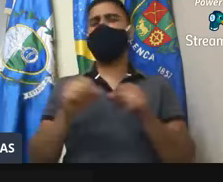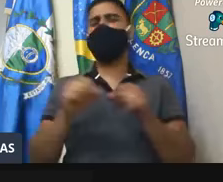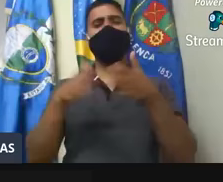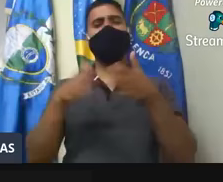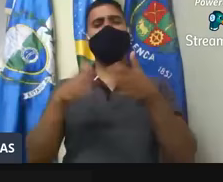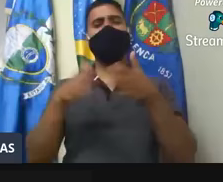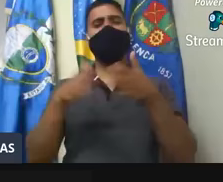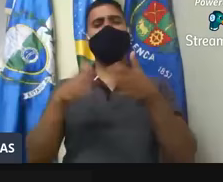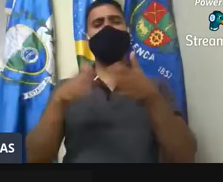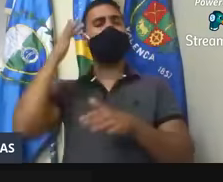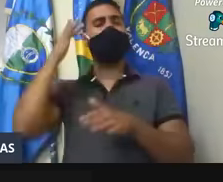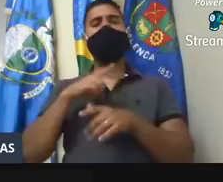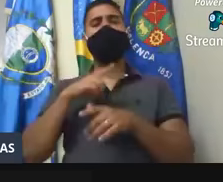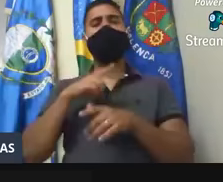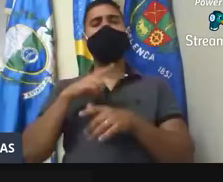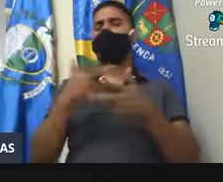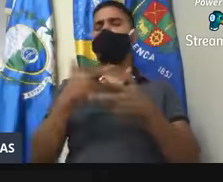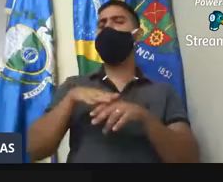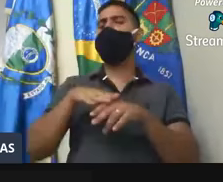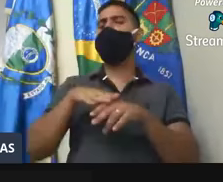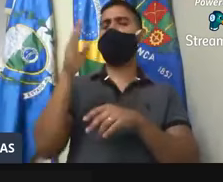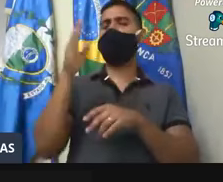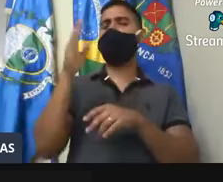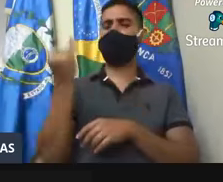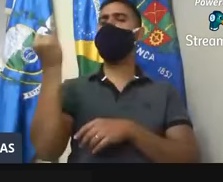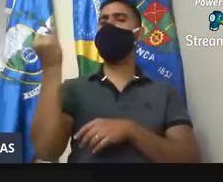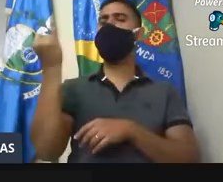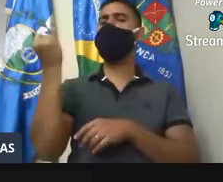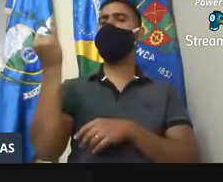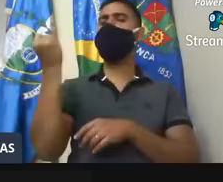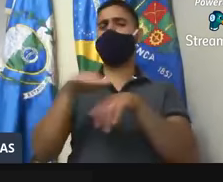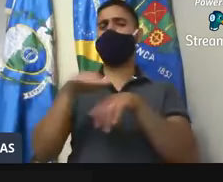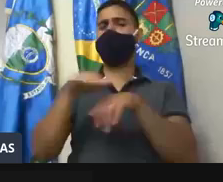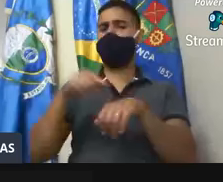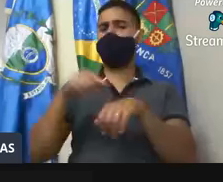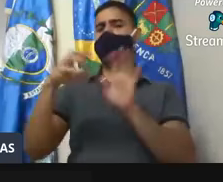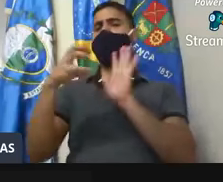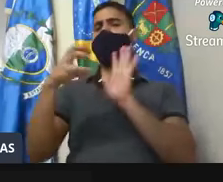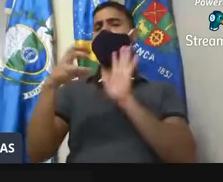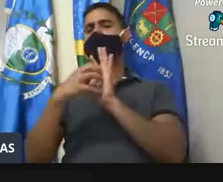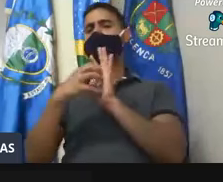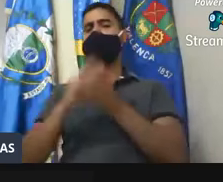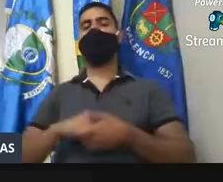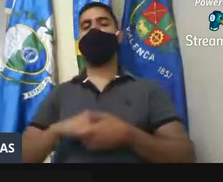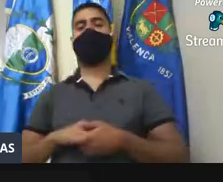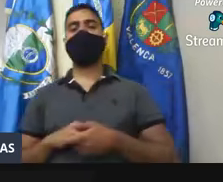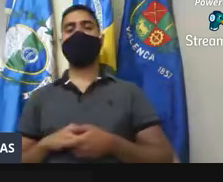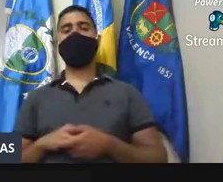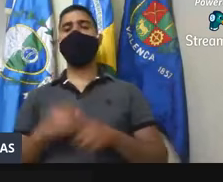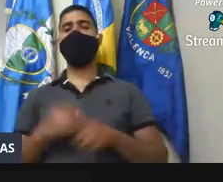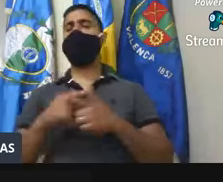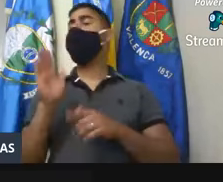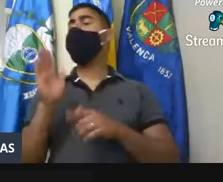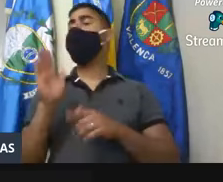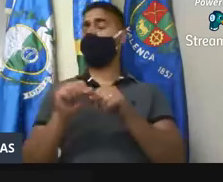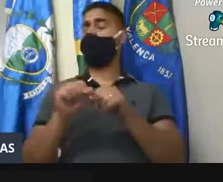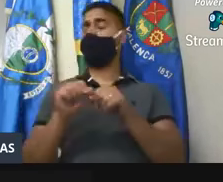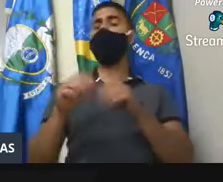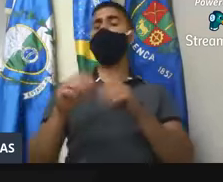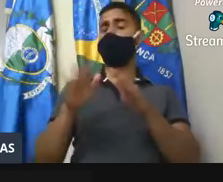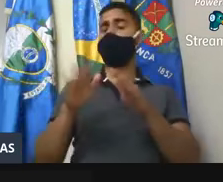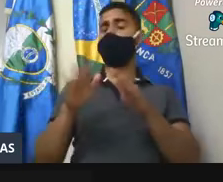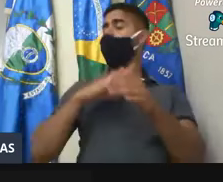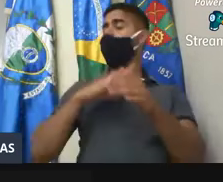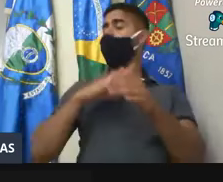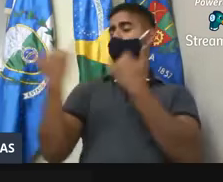outras coisas relevantes nós temos que trazer para essa casa, uma vez que esse pedido já foi feito e as informações já